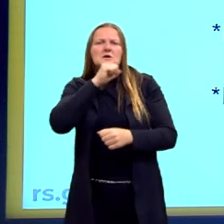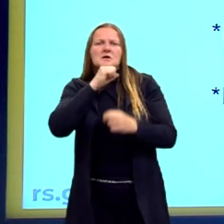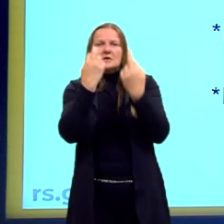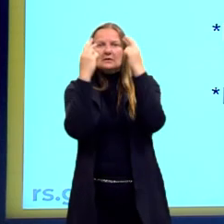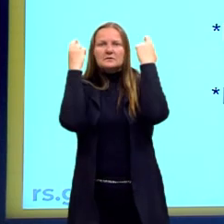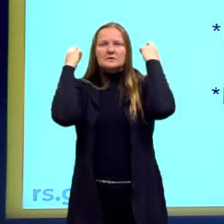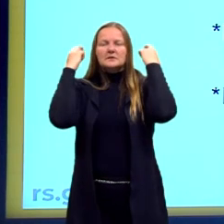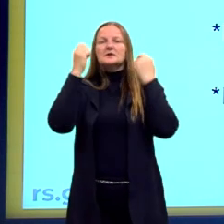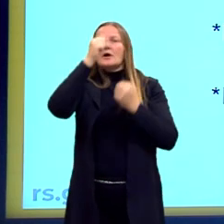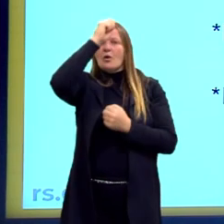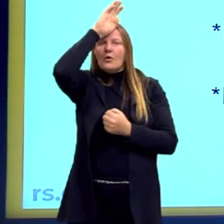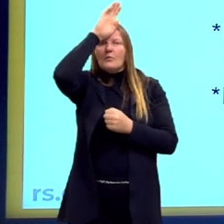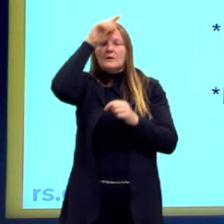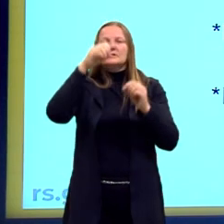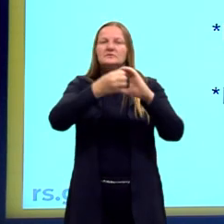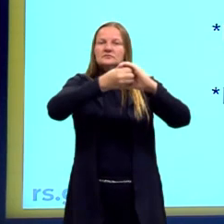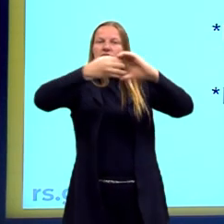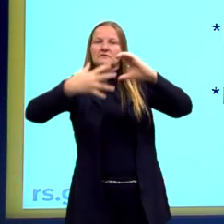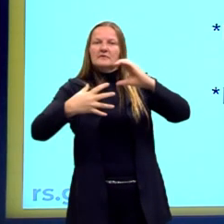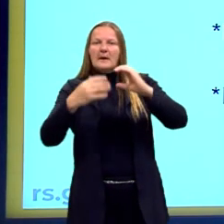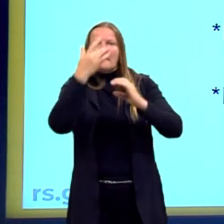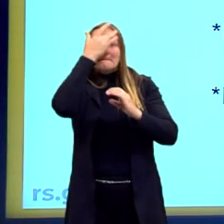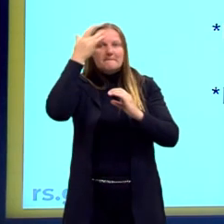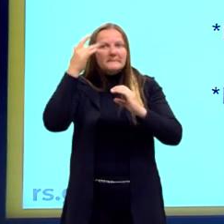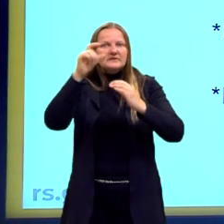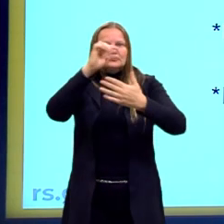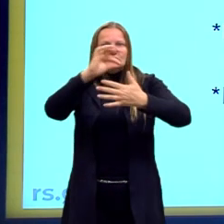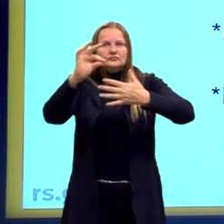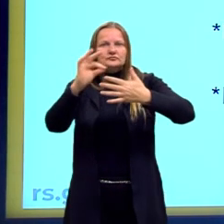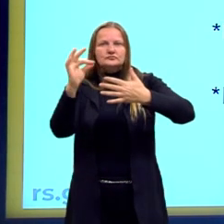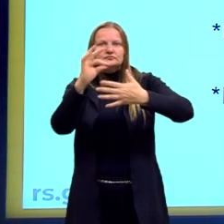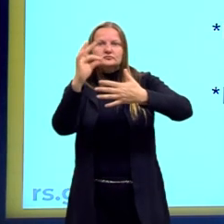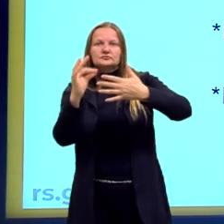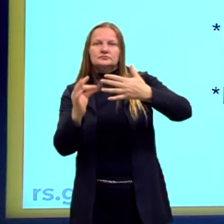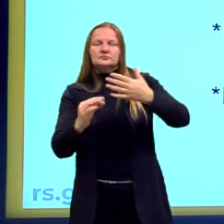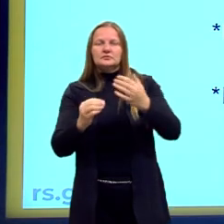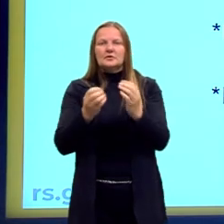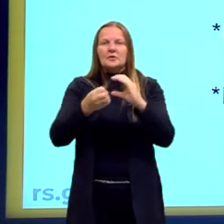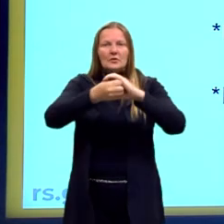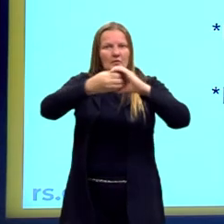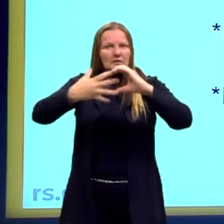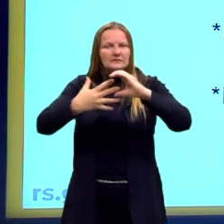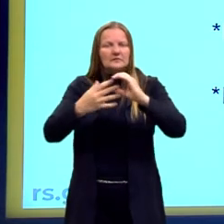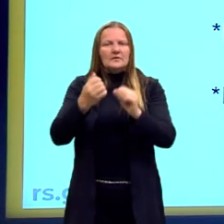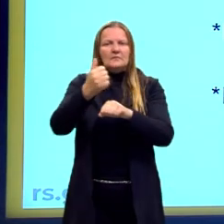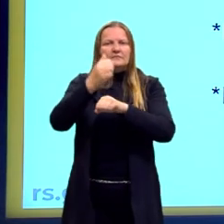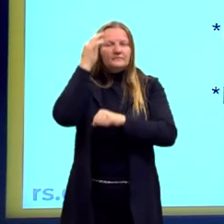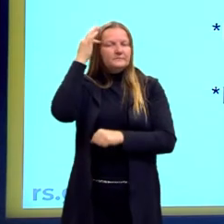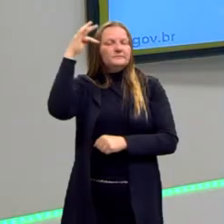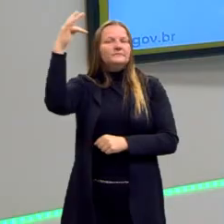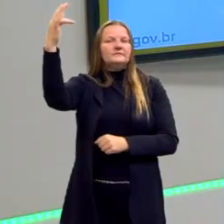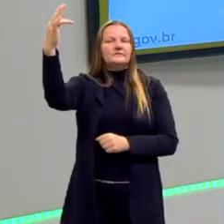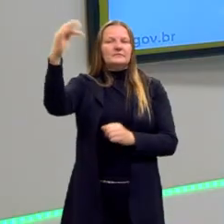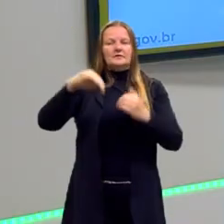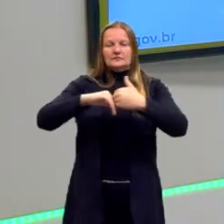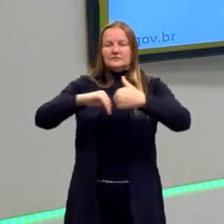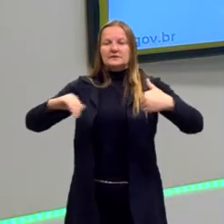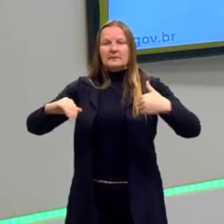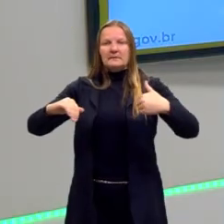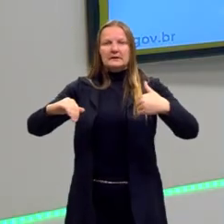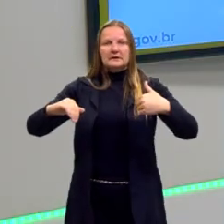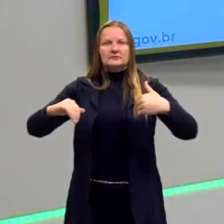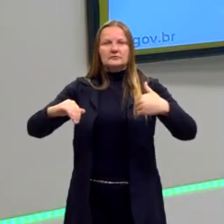Império Romano, ele classificava as pessoas pelo trabalho. Vocês lembram, né? Os filósofos gregos eram os camaradas que